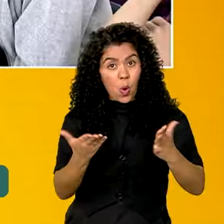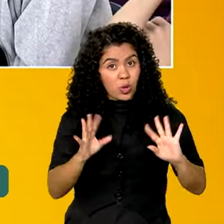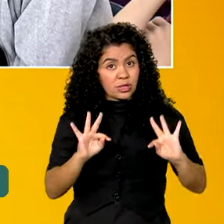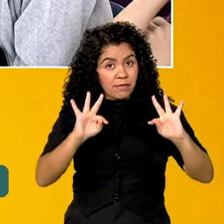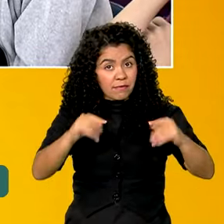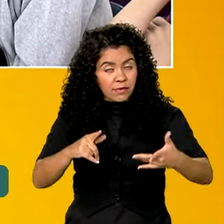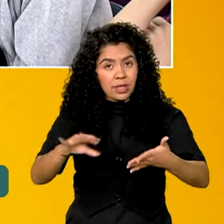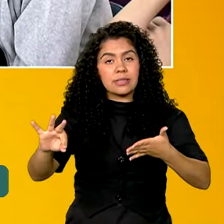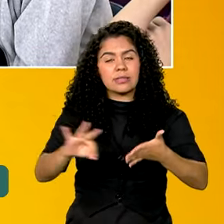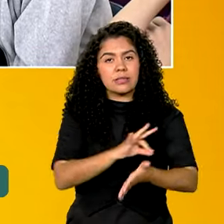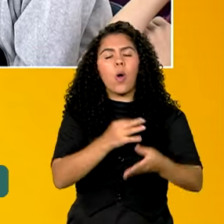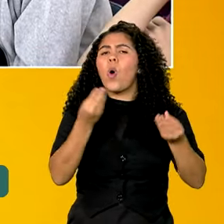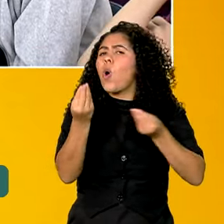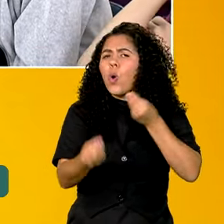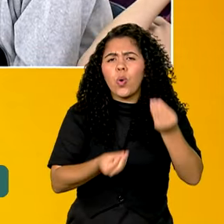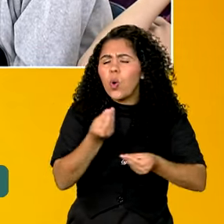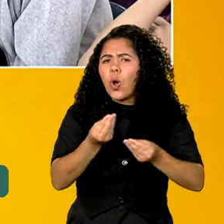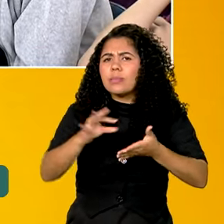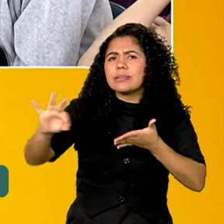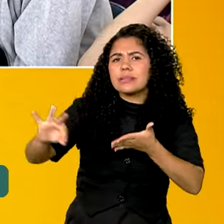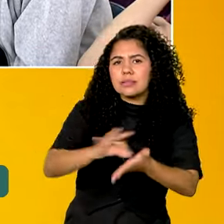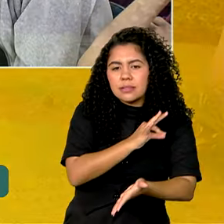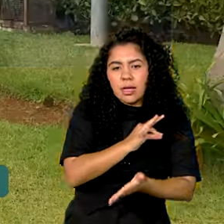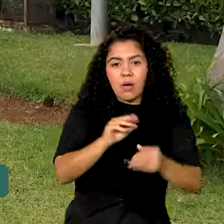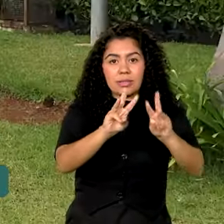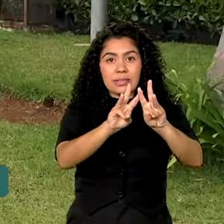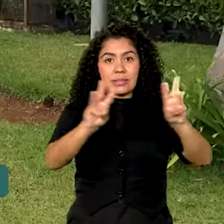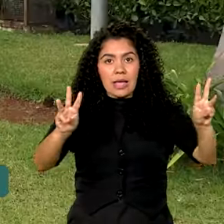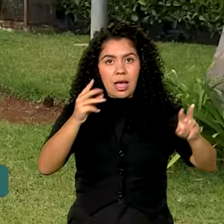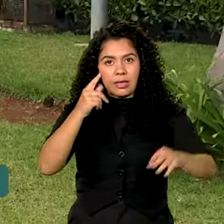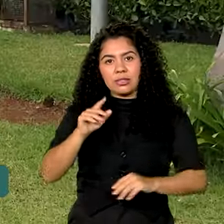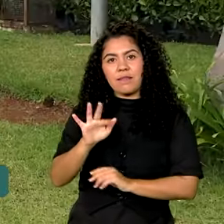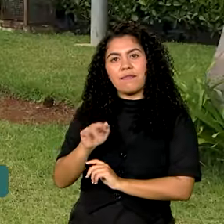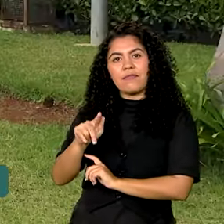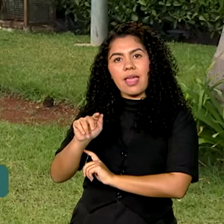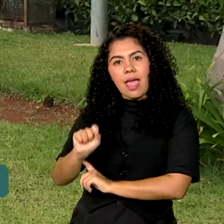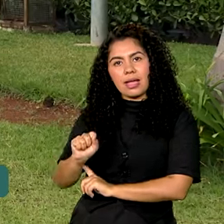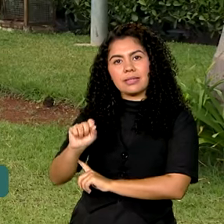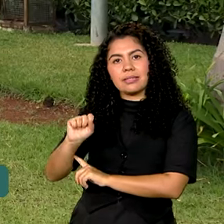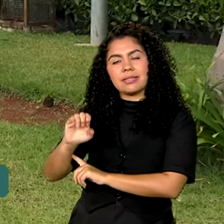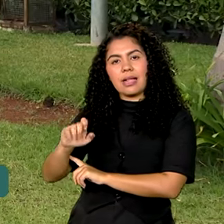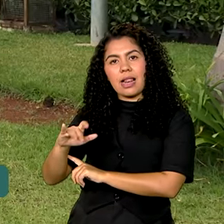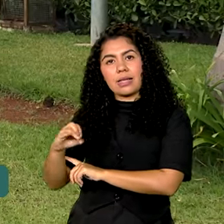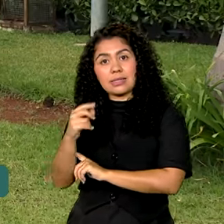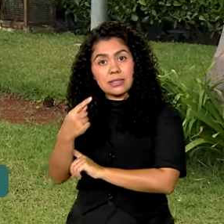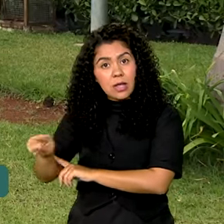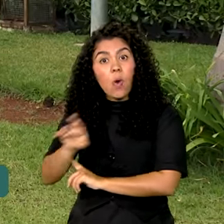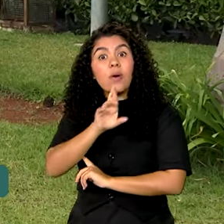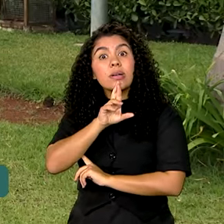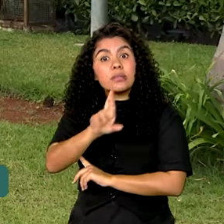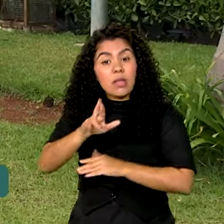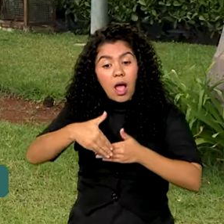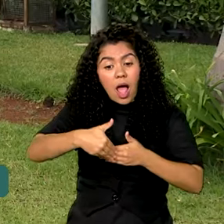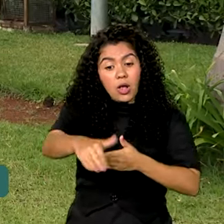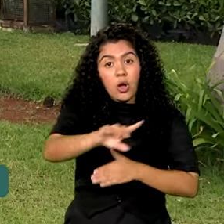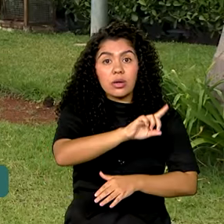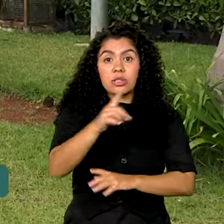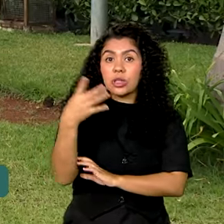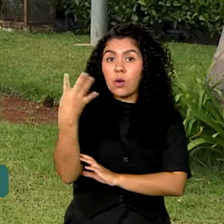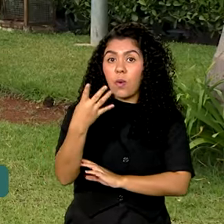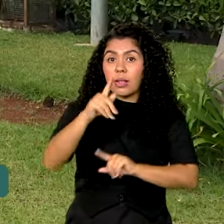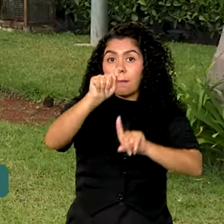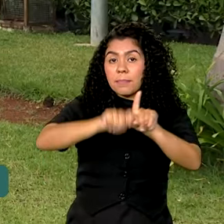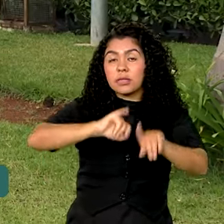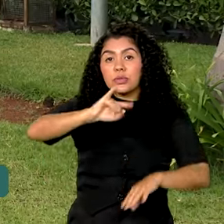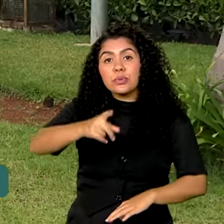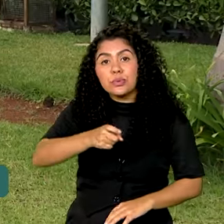ser feita por meio do sistema FIES Seleção. E o resultado já sai agora, no dia 4 de julho.